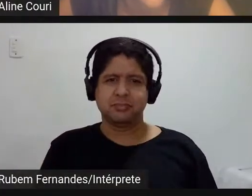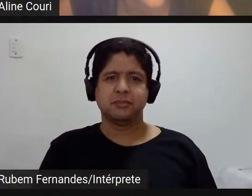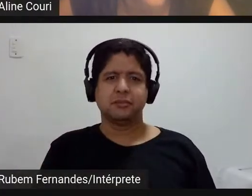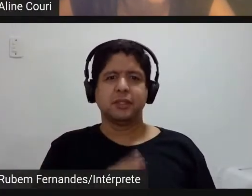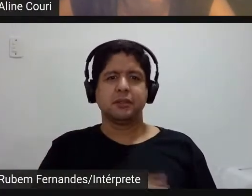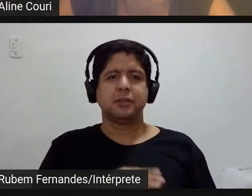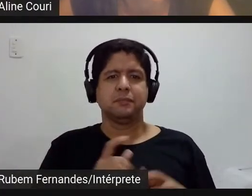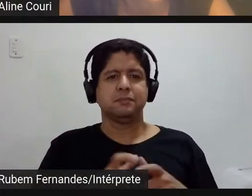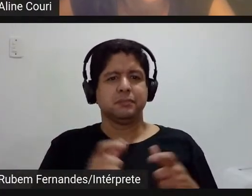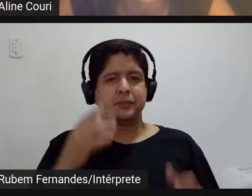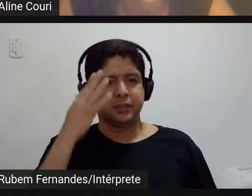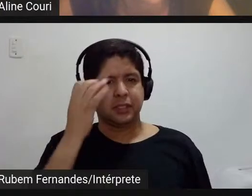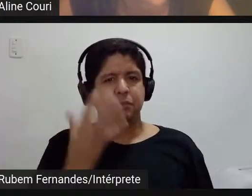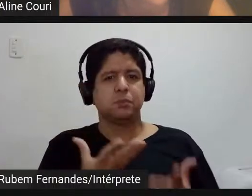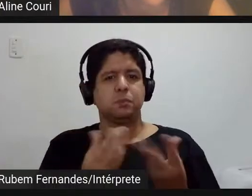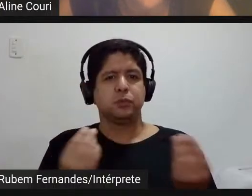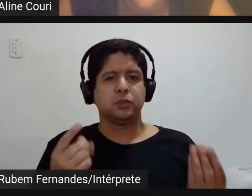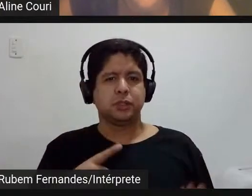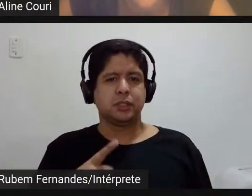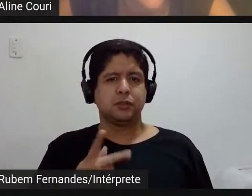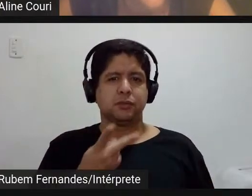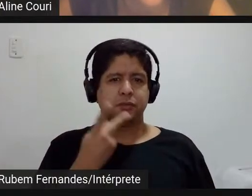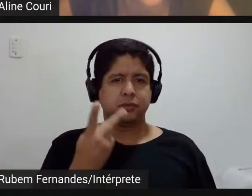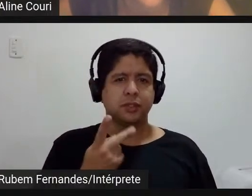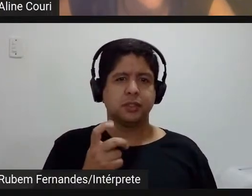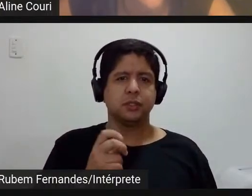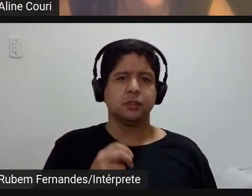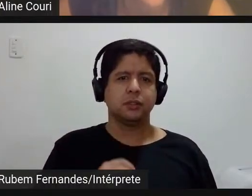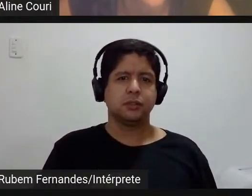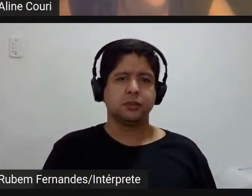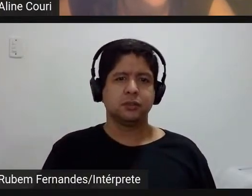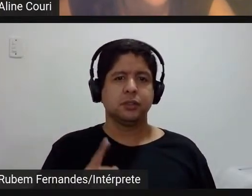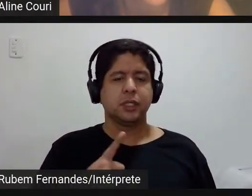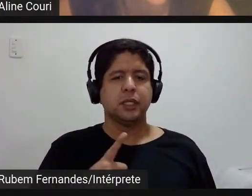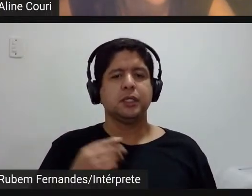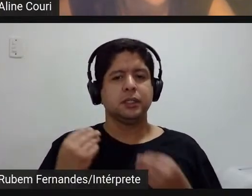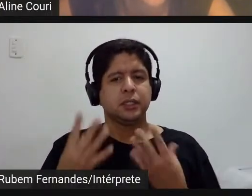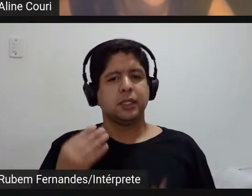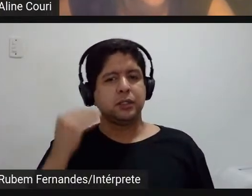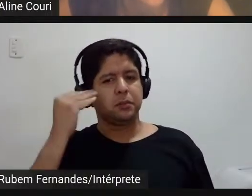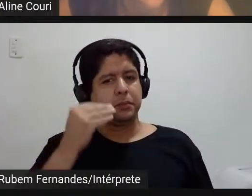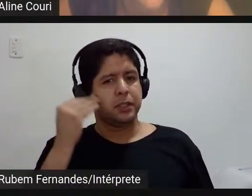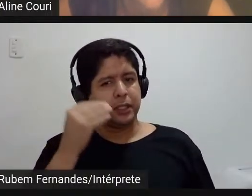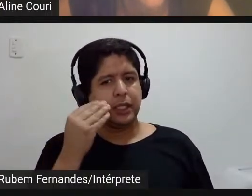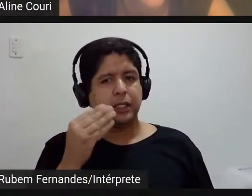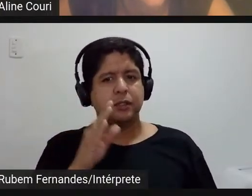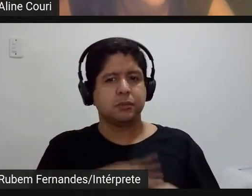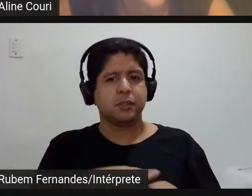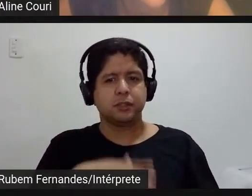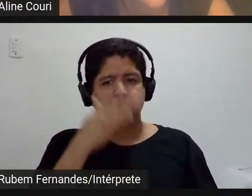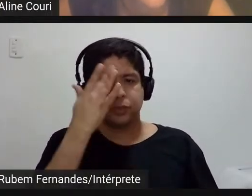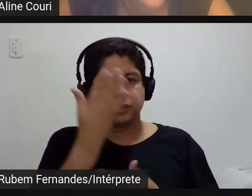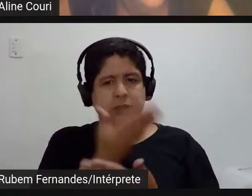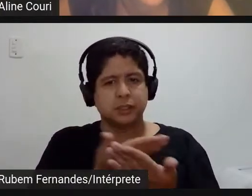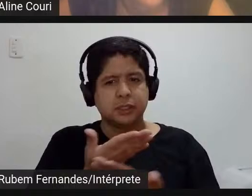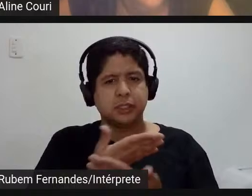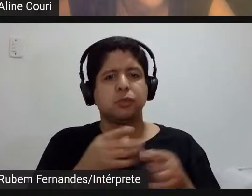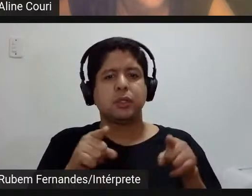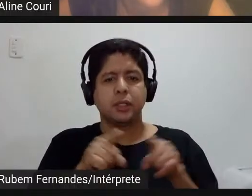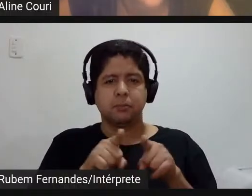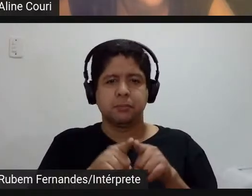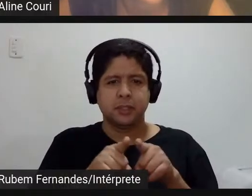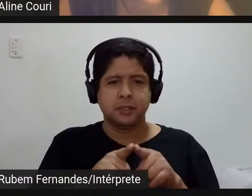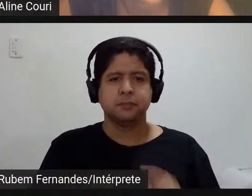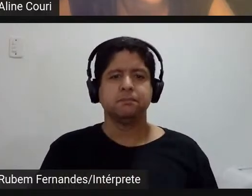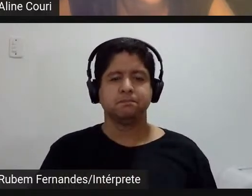lidar ou experiências também de quanto como que as pessoas interagiram com elas com